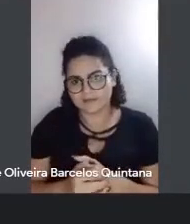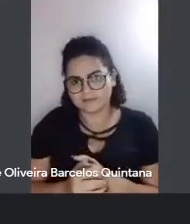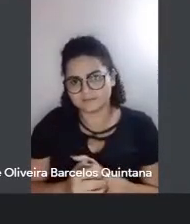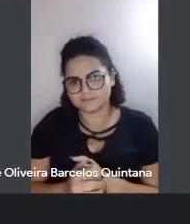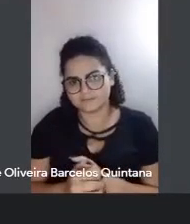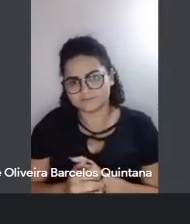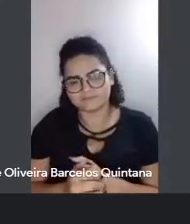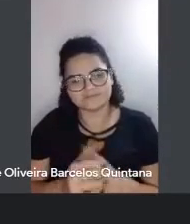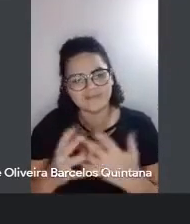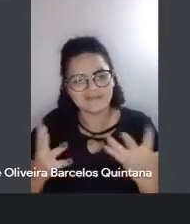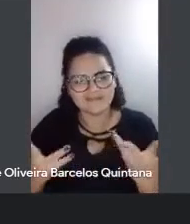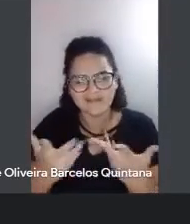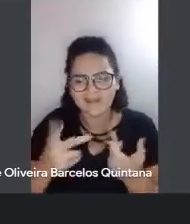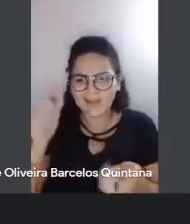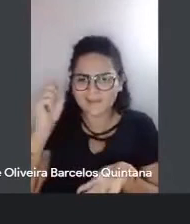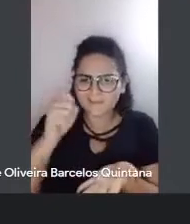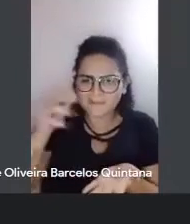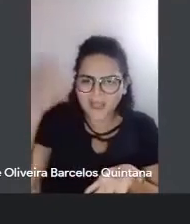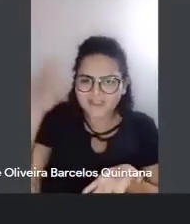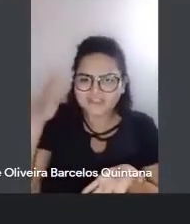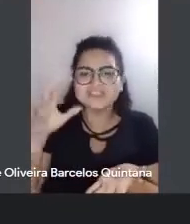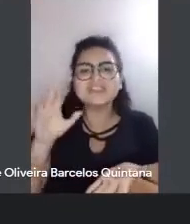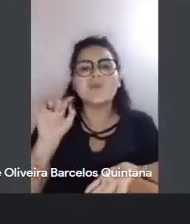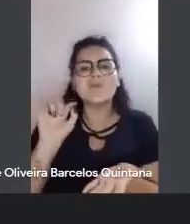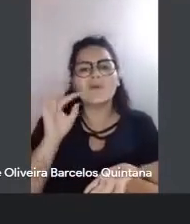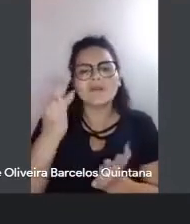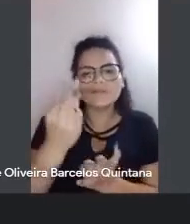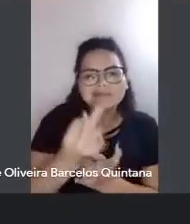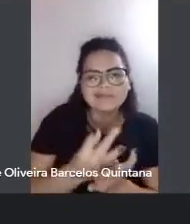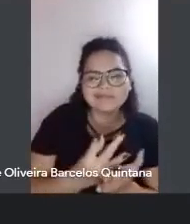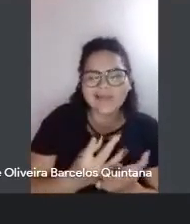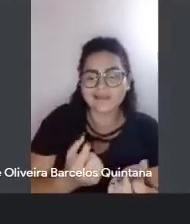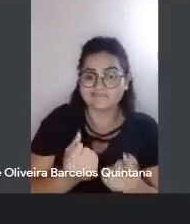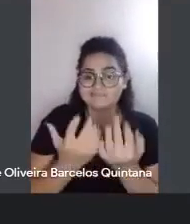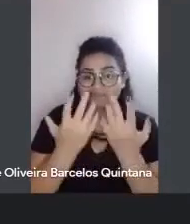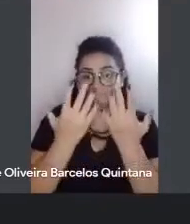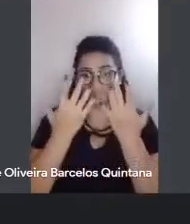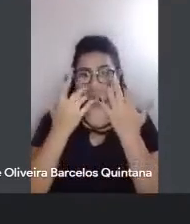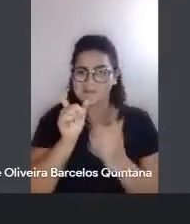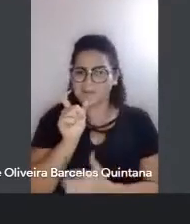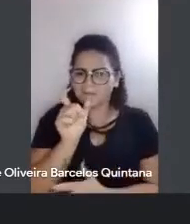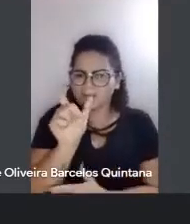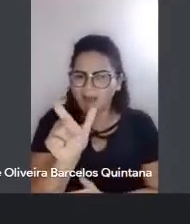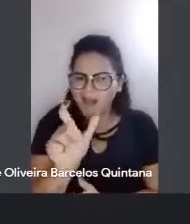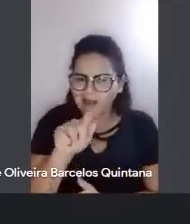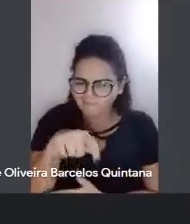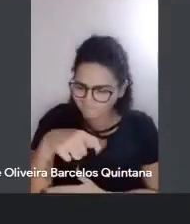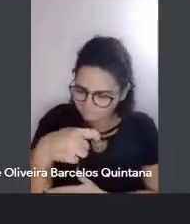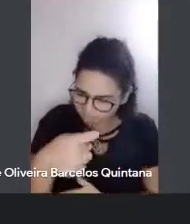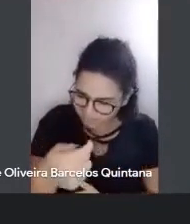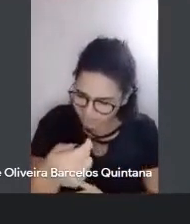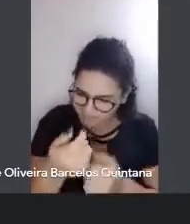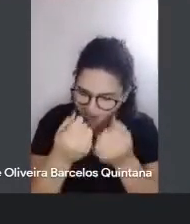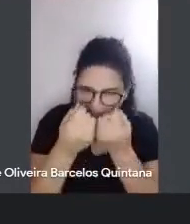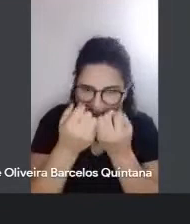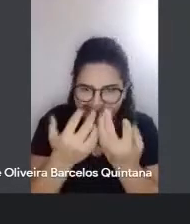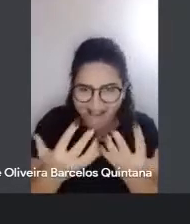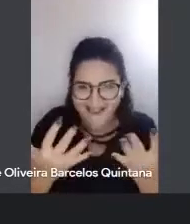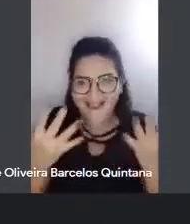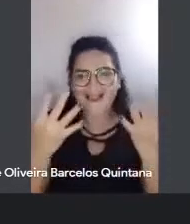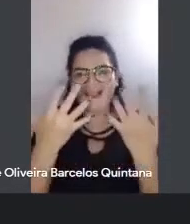essa magia, do texto, texto da palavra, assim, como uma cachoeira ou